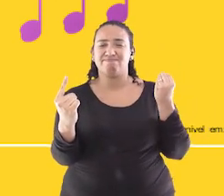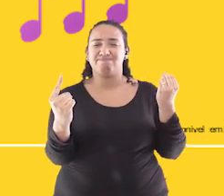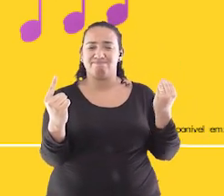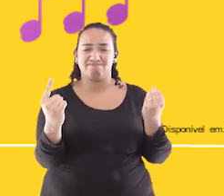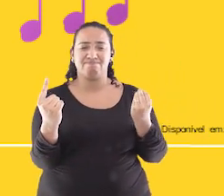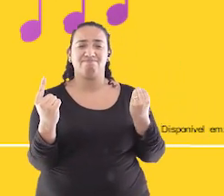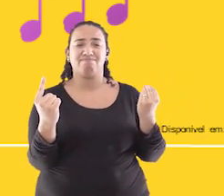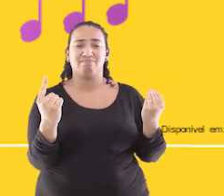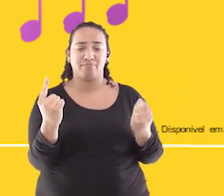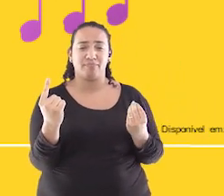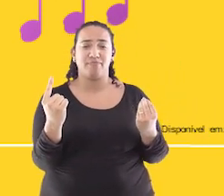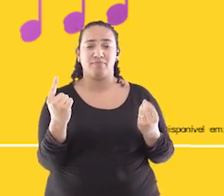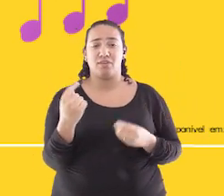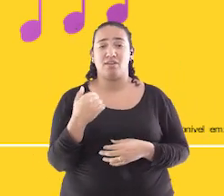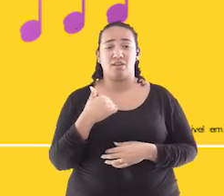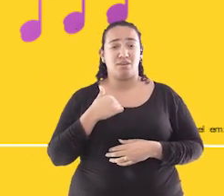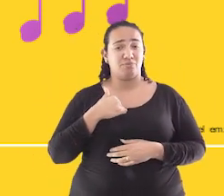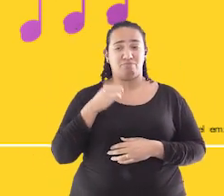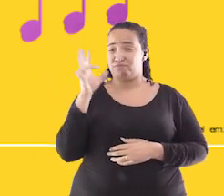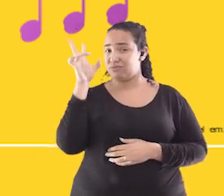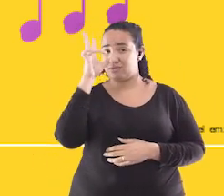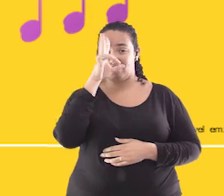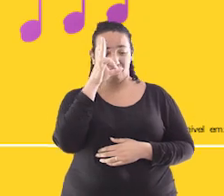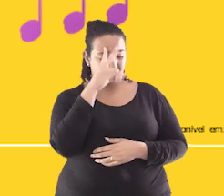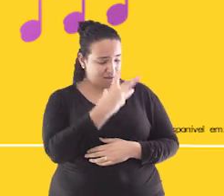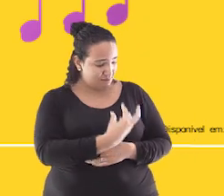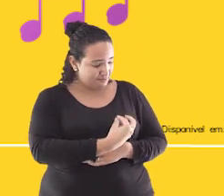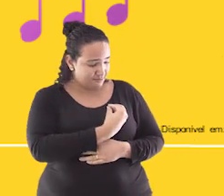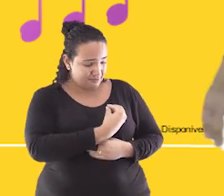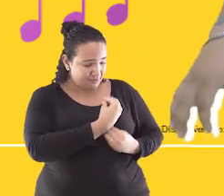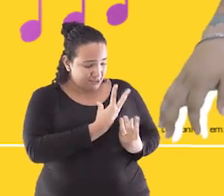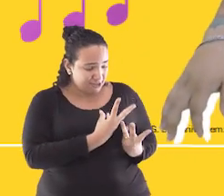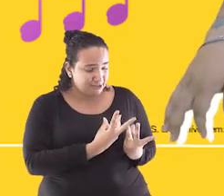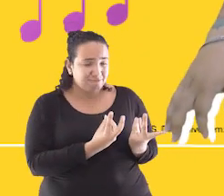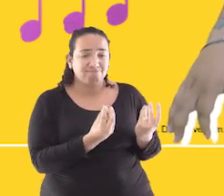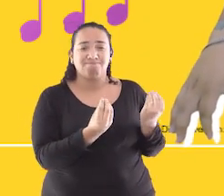Que faz eu esquecer que a vida é feita para viver